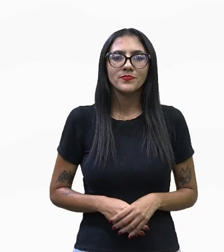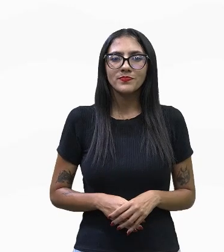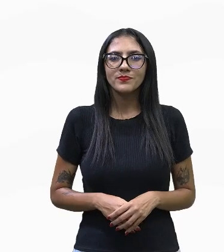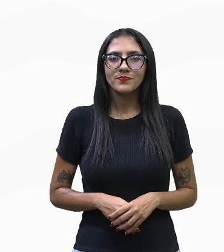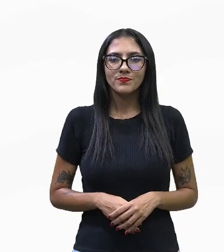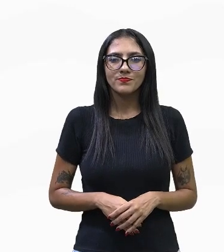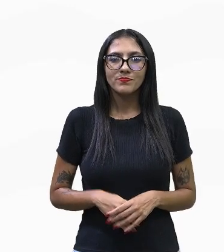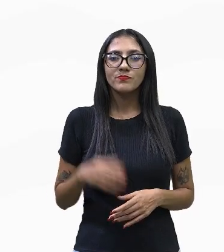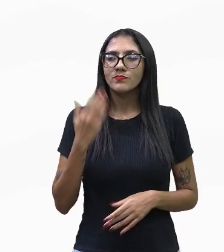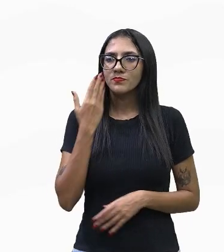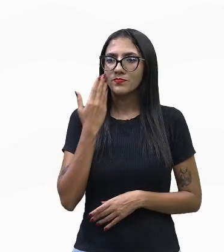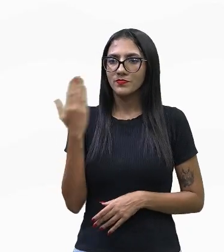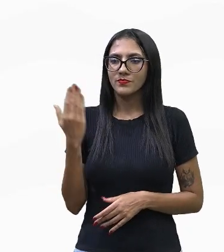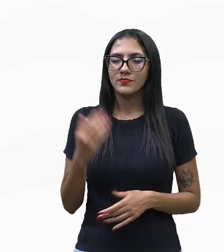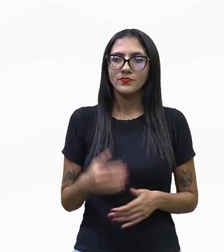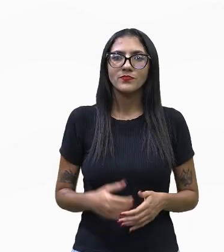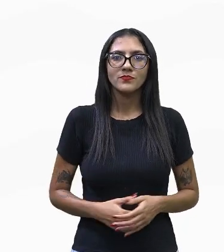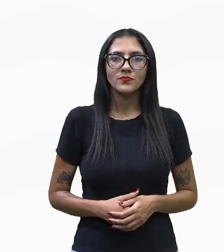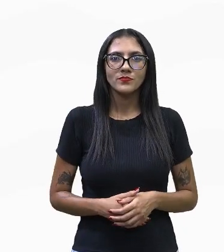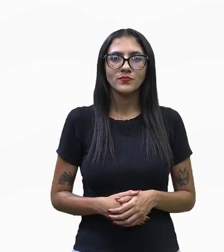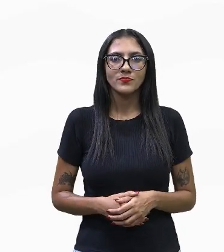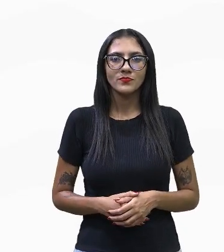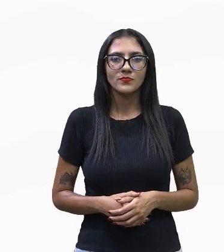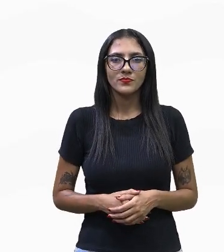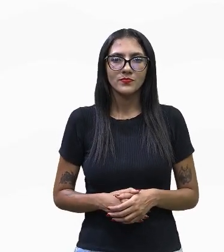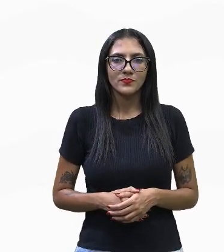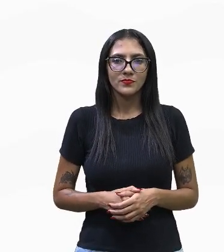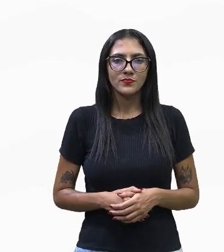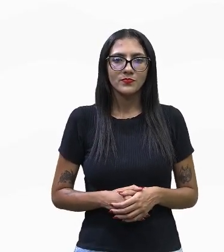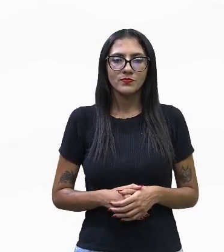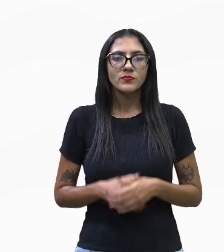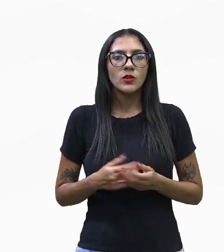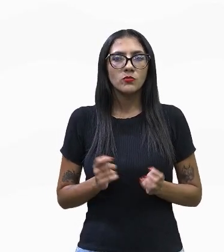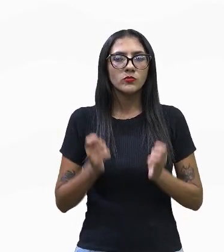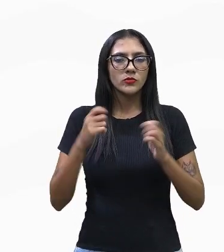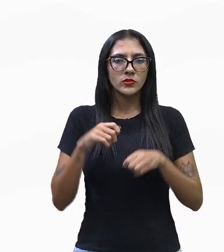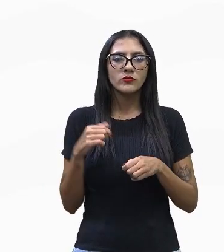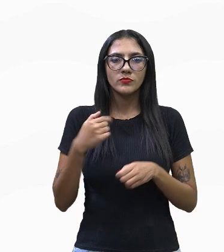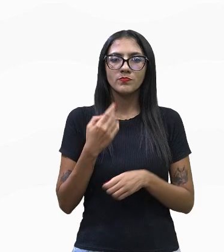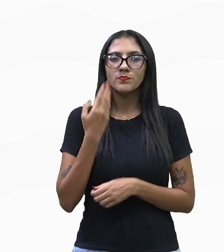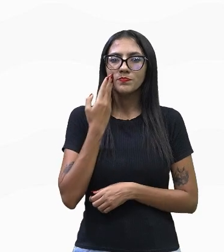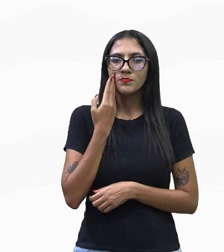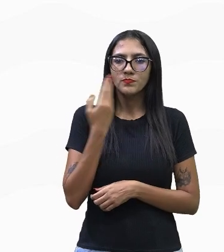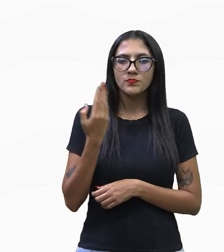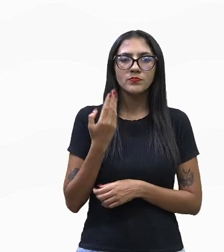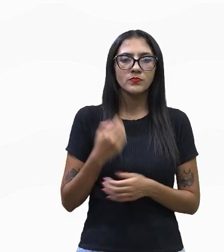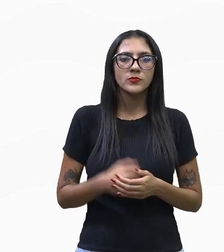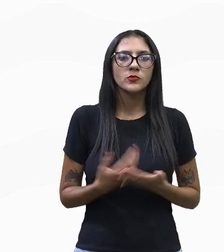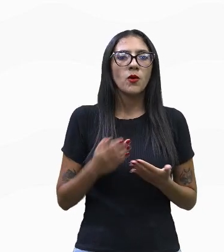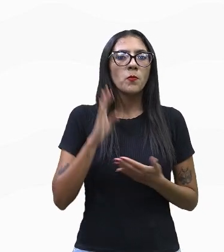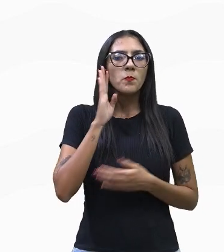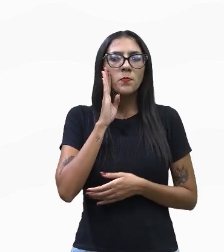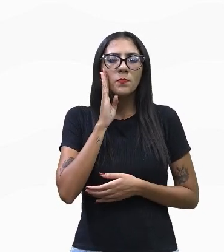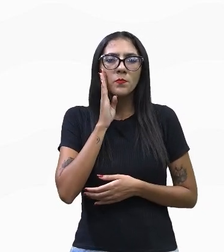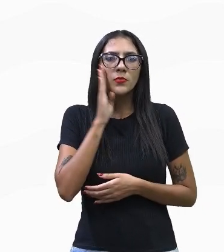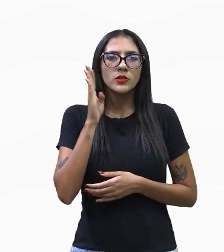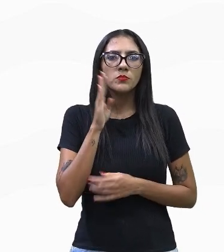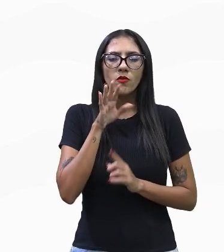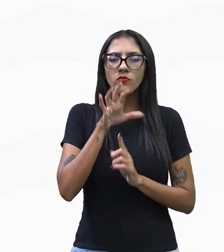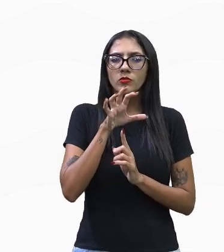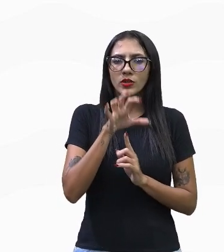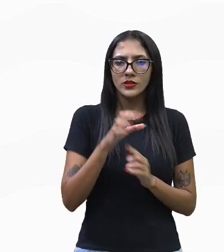lá gente? Então através desse mapa a gente consegue apresentar para vocês as principais causas do desmatamento da Amazônia. A